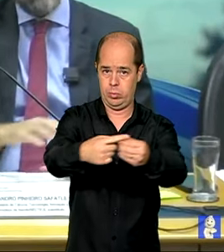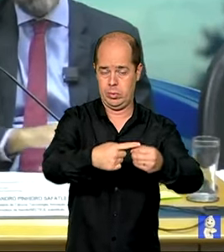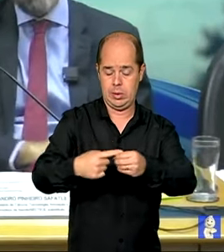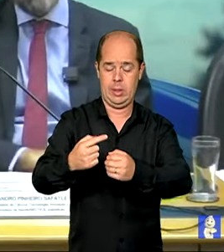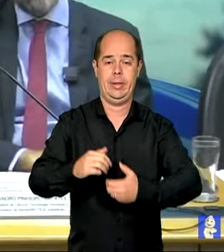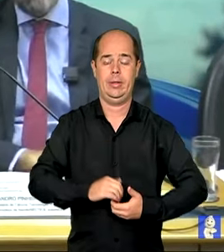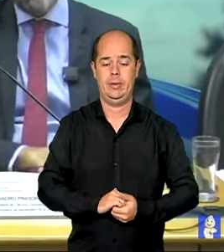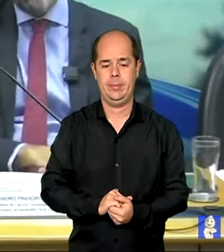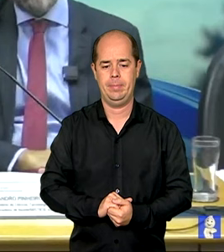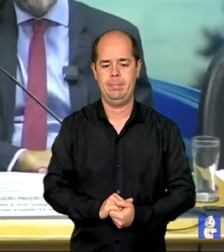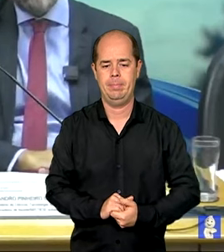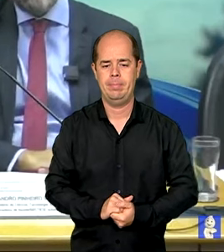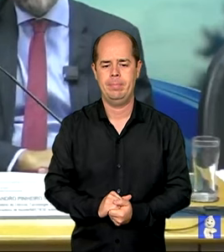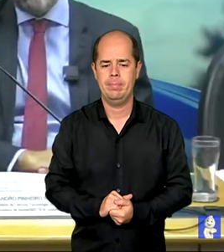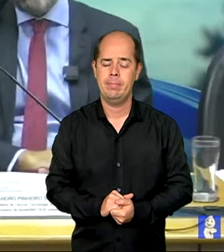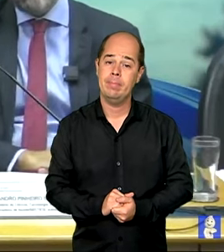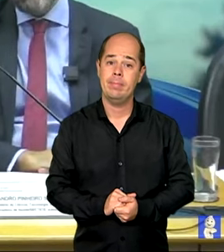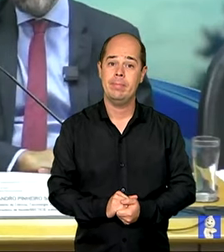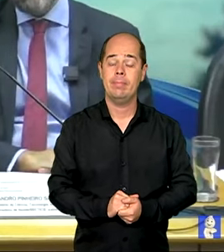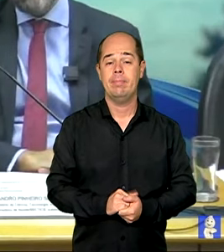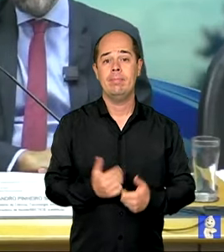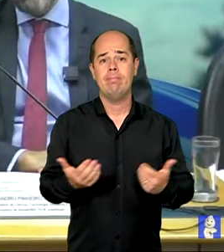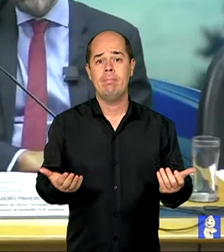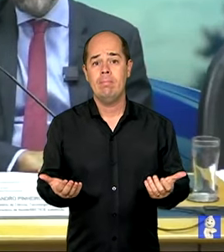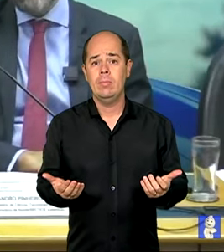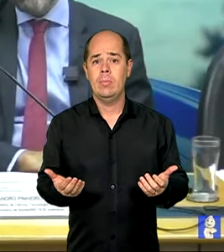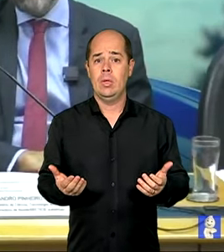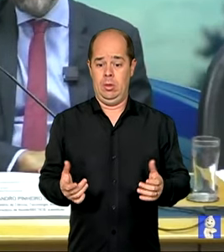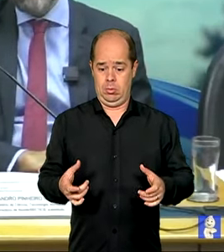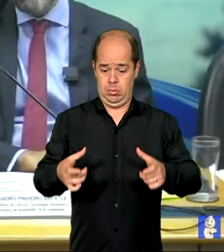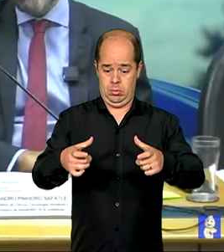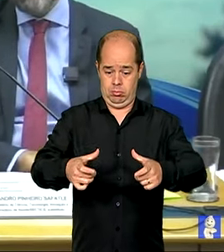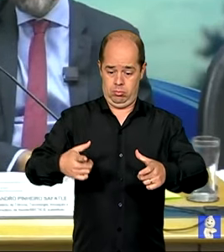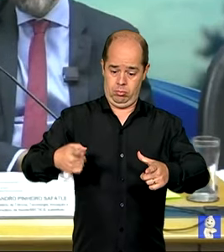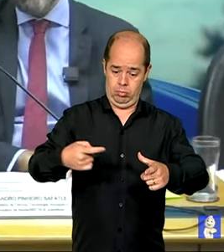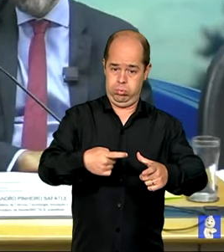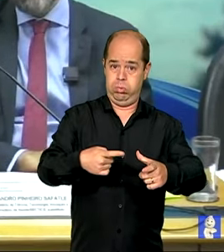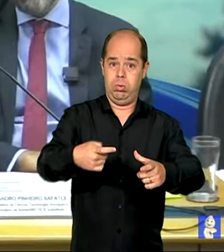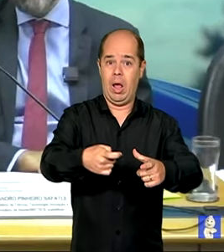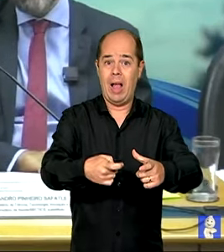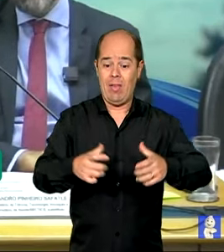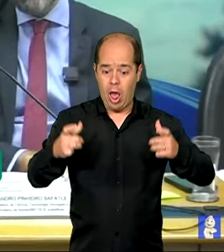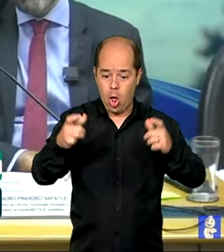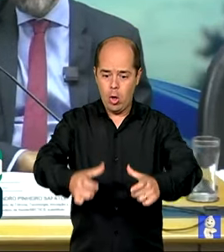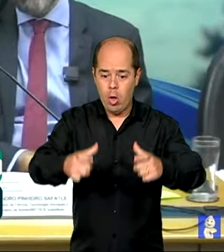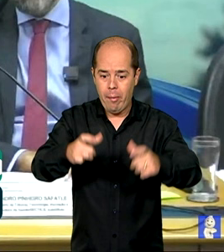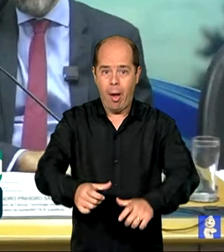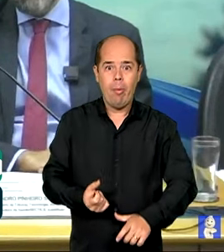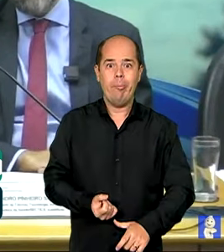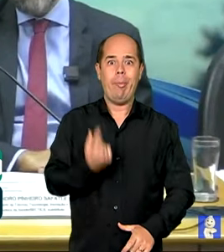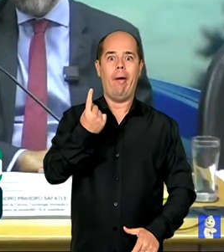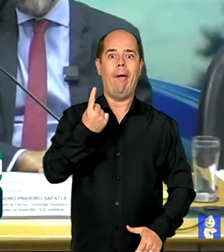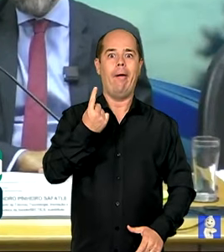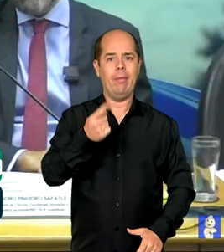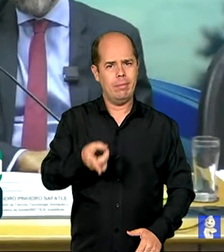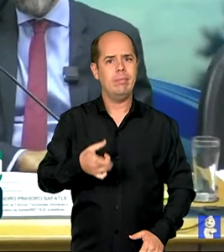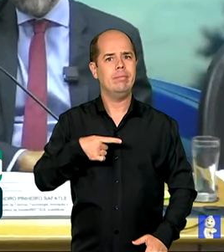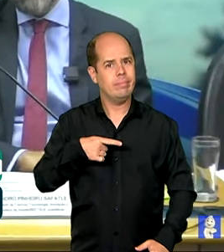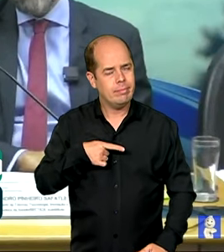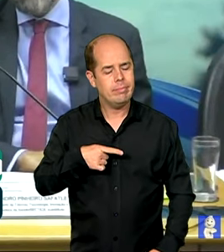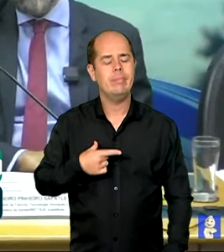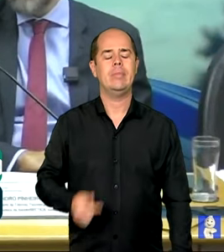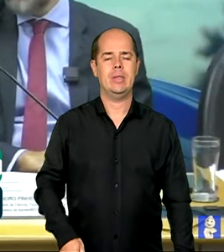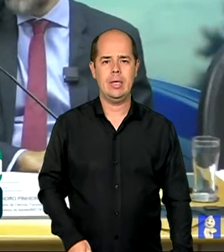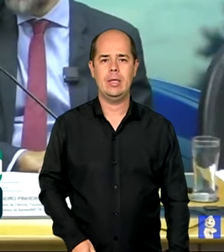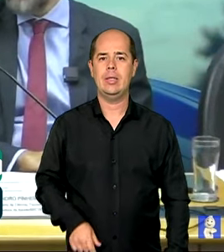para um primeiro olhar são foco potencial para a disseminação da doença. Então vamos estar atentos e